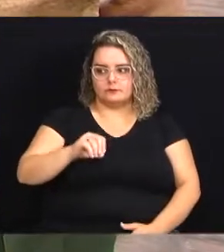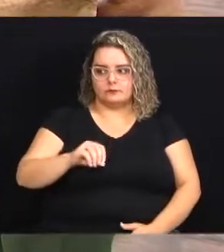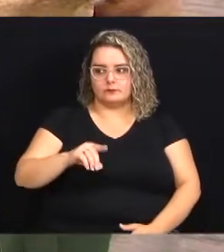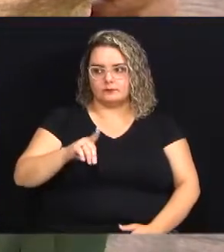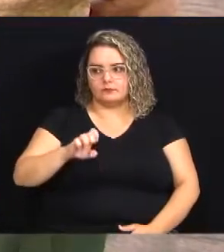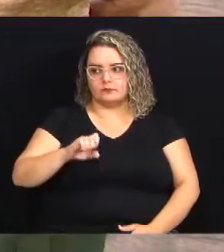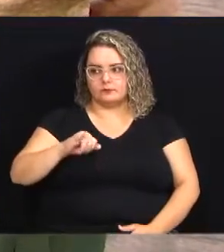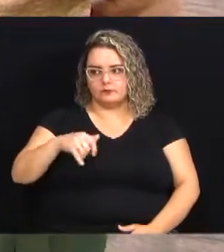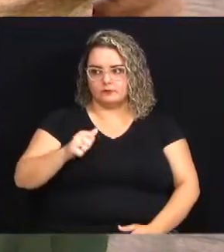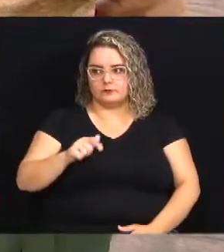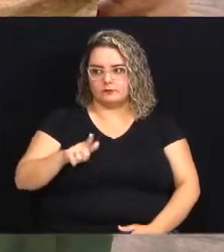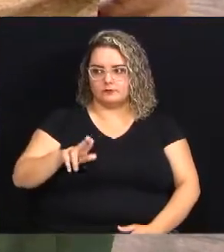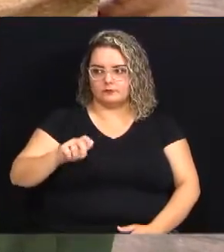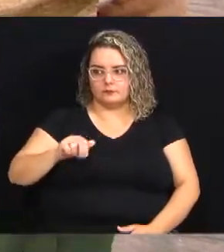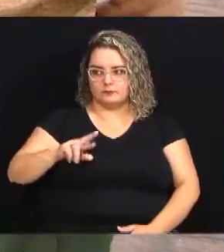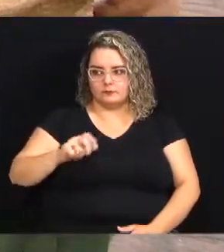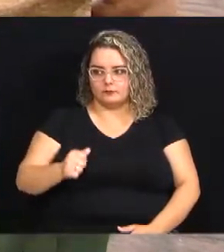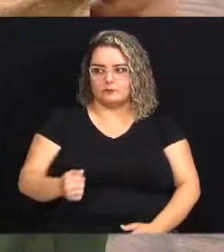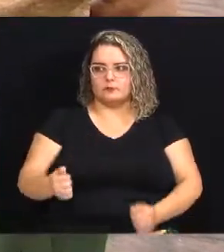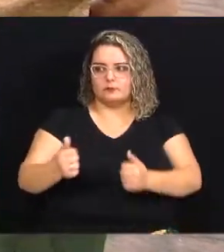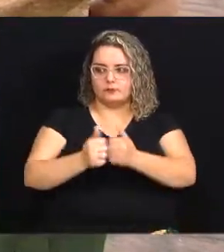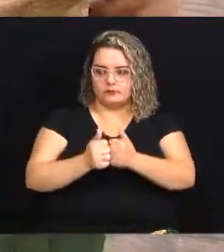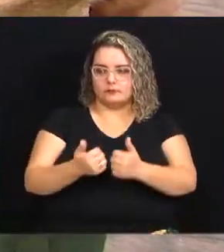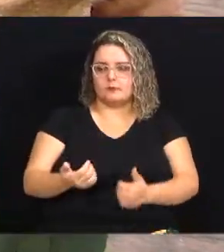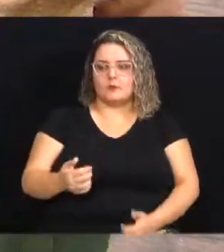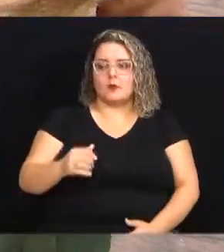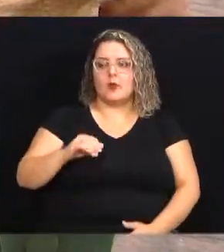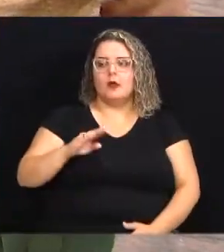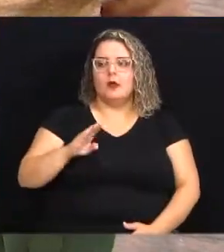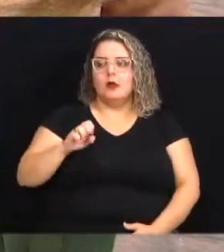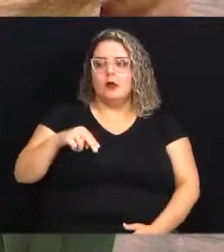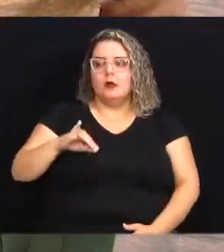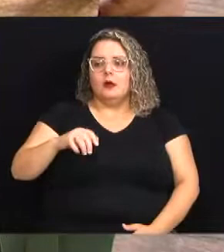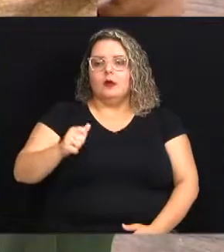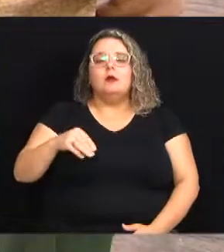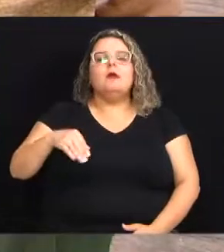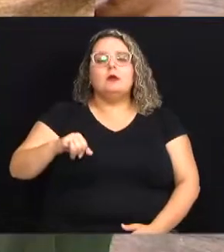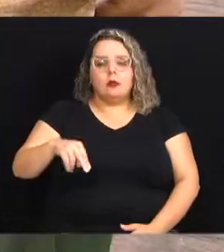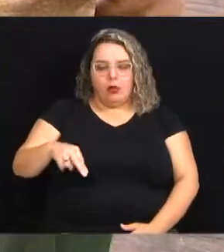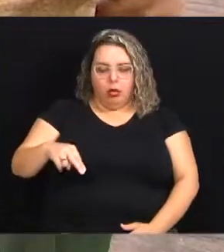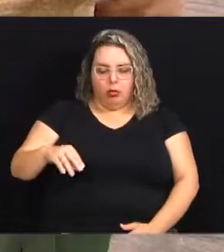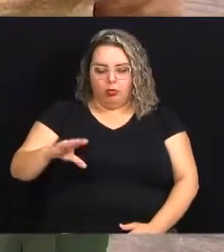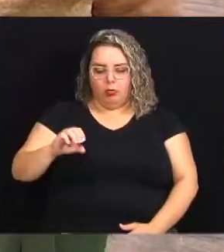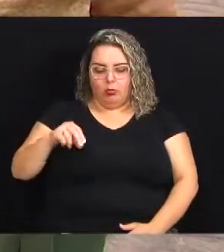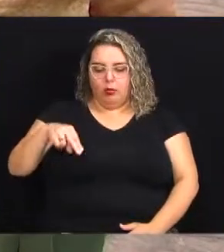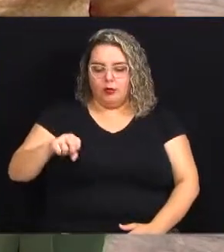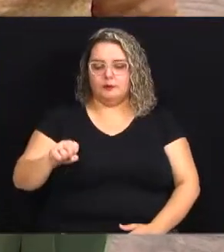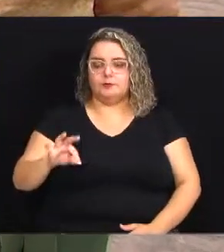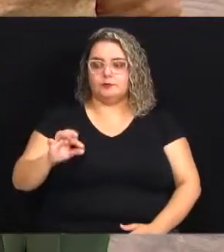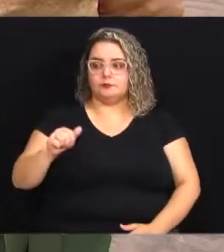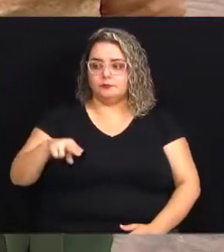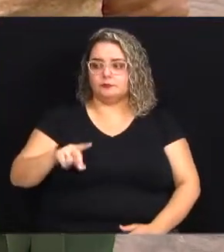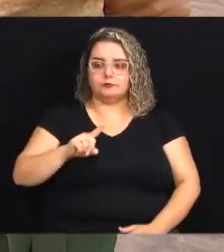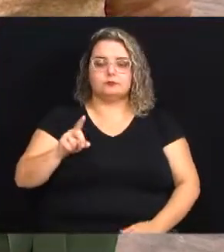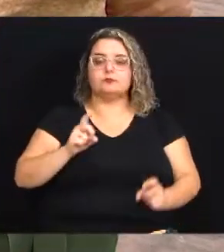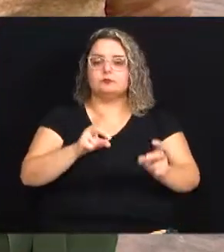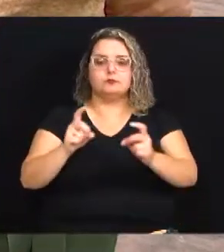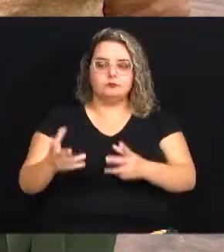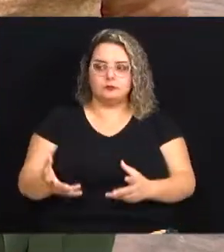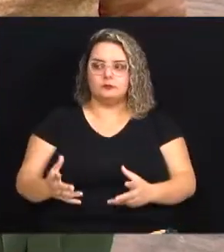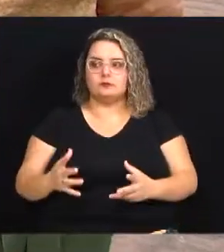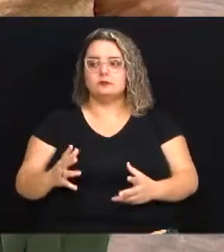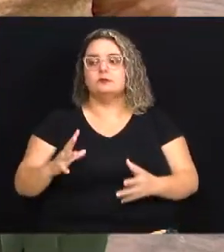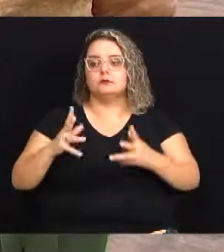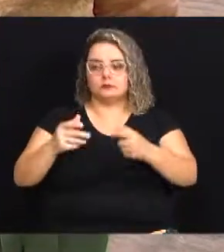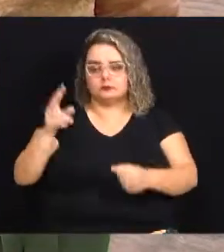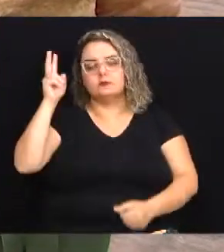Jaguara junto a Benjamin Constant é tem que ter esse olhar de que não é apenas um vender por vender